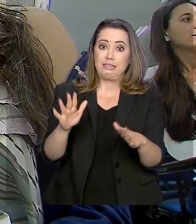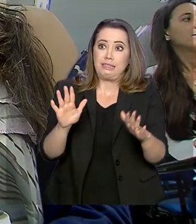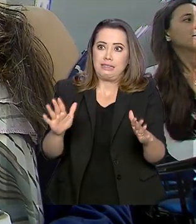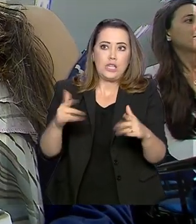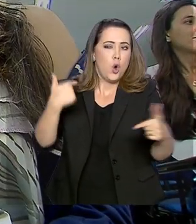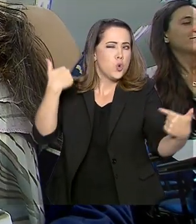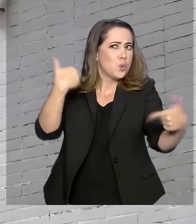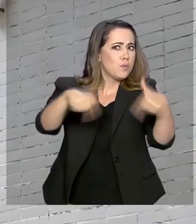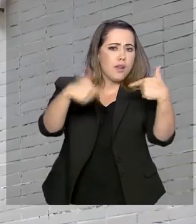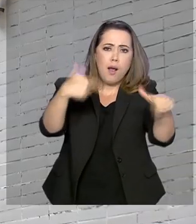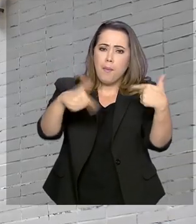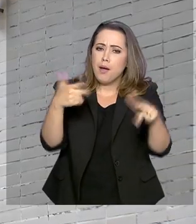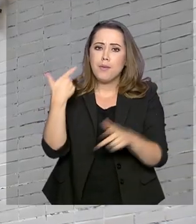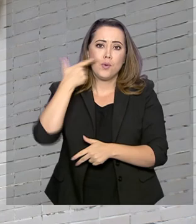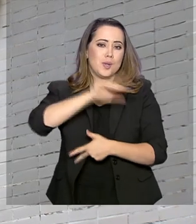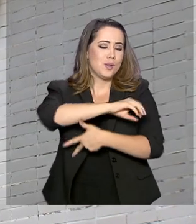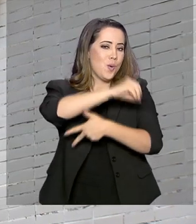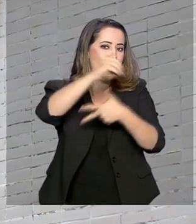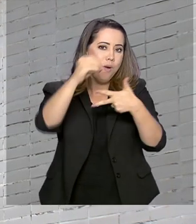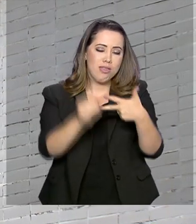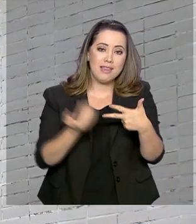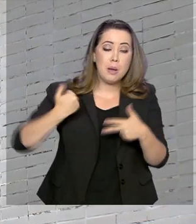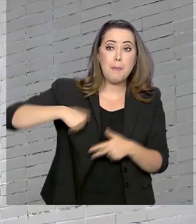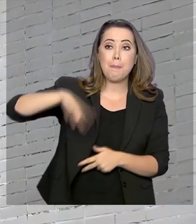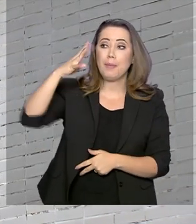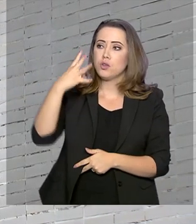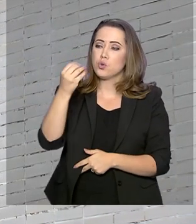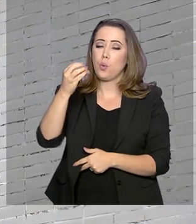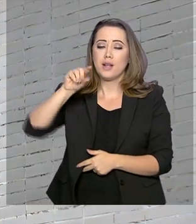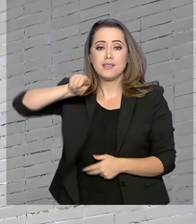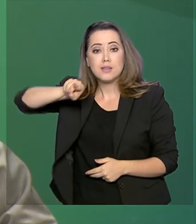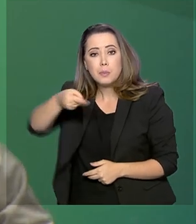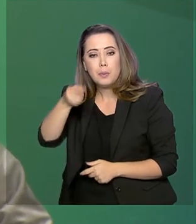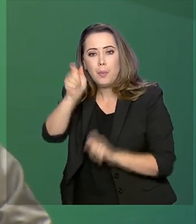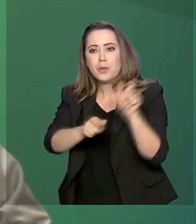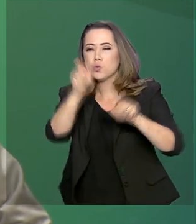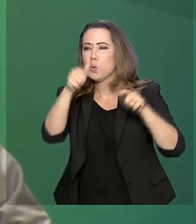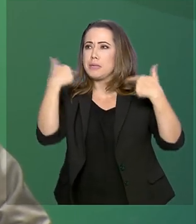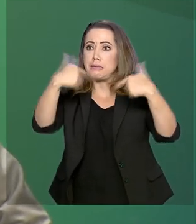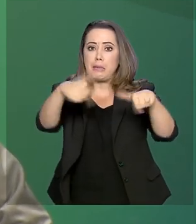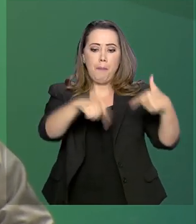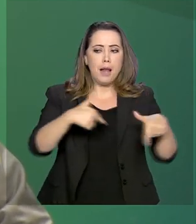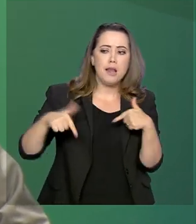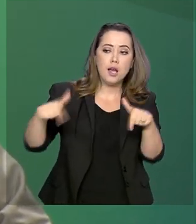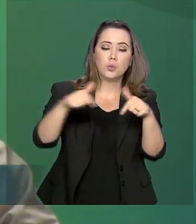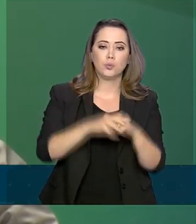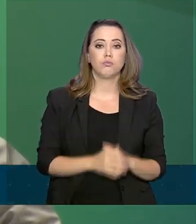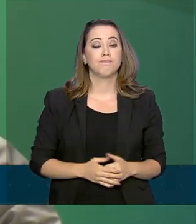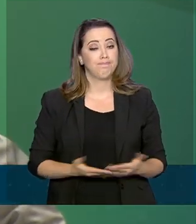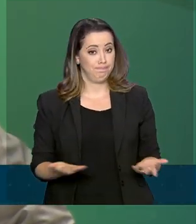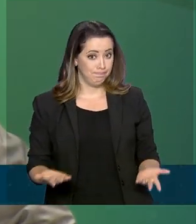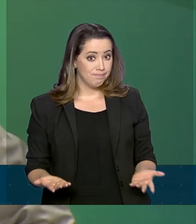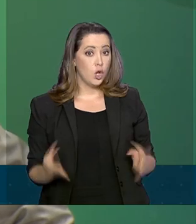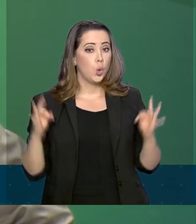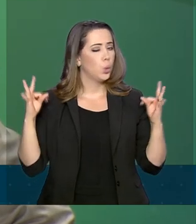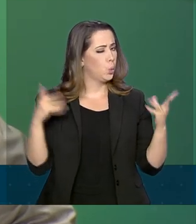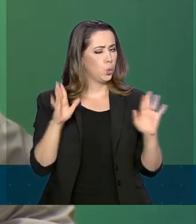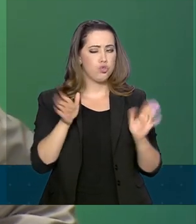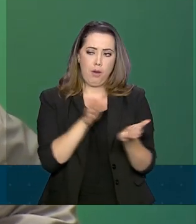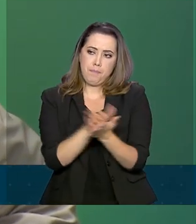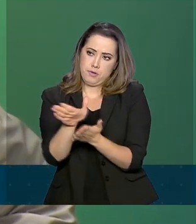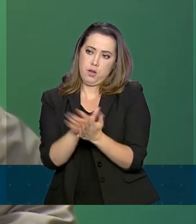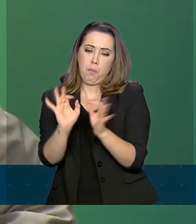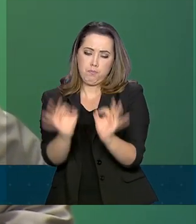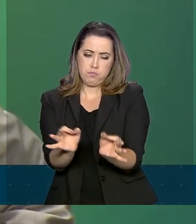o ENEM possível envolve mais de 400 mil profissionais. Está tudo impresso e agora é distribuir, acompanhar